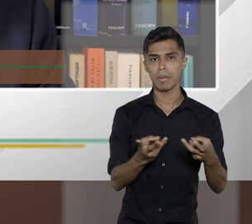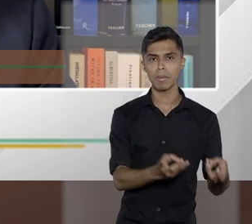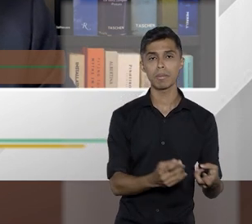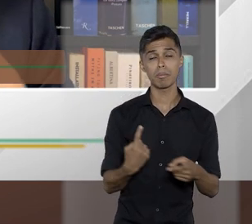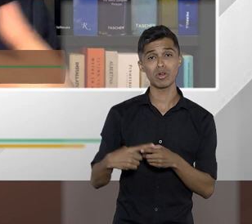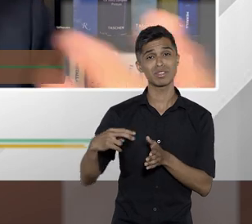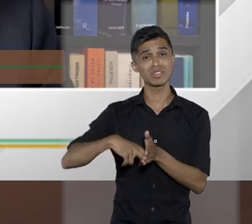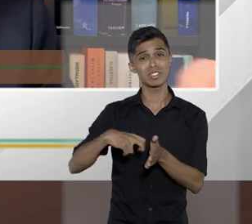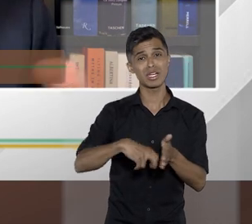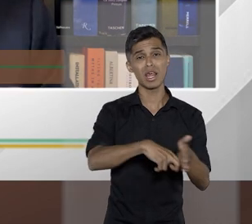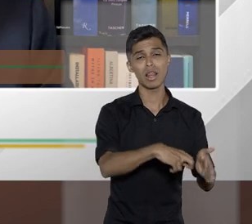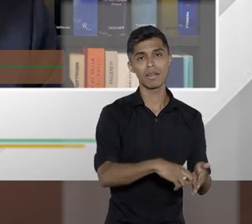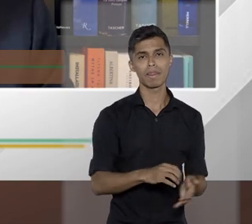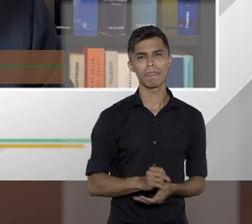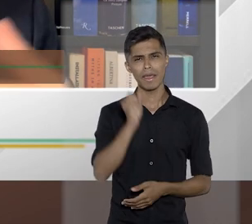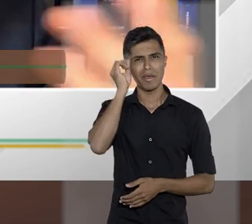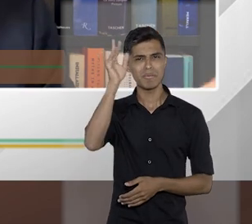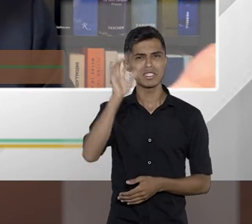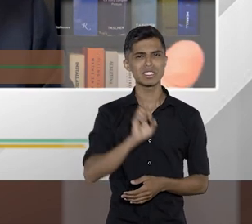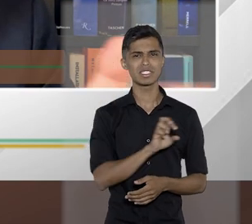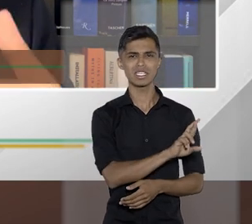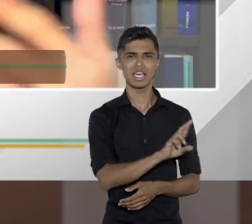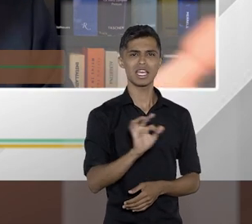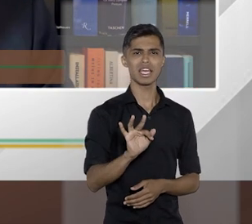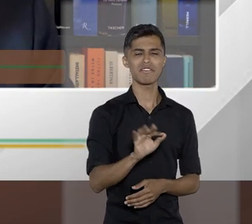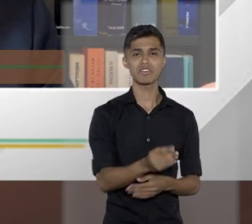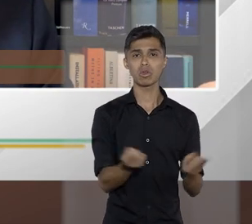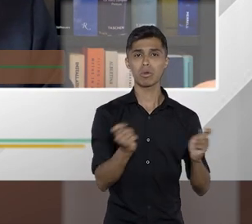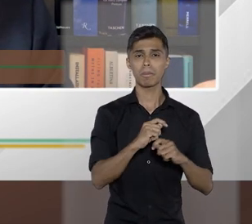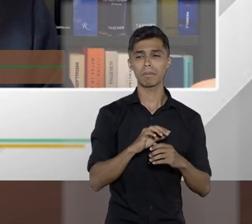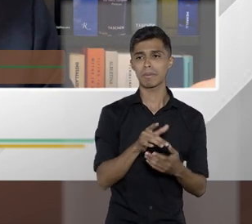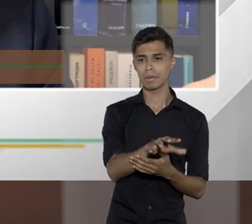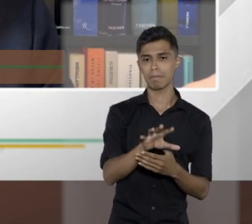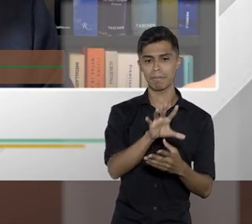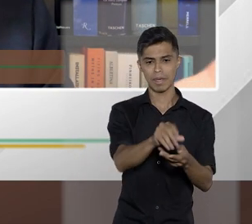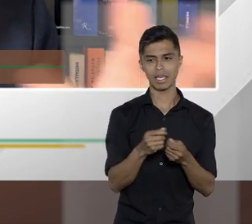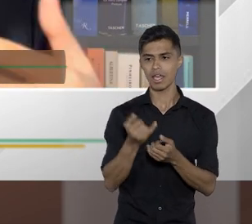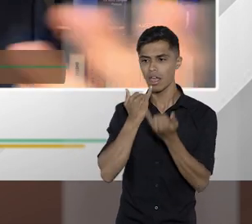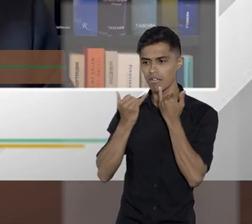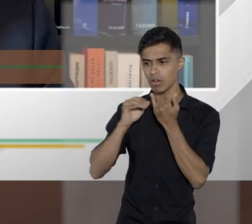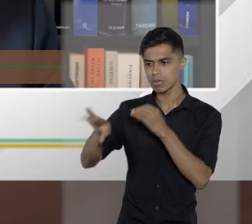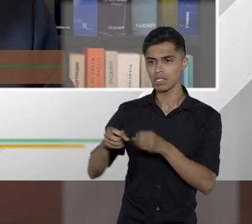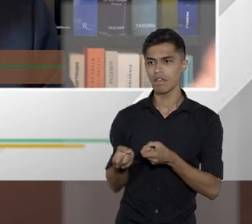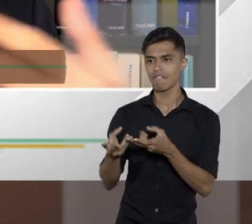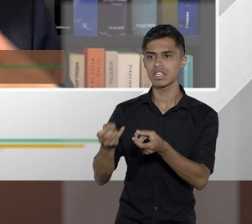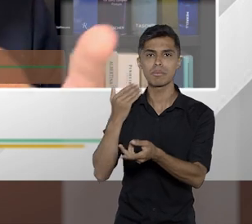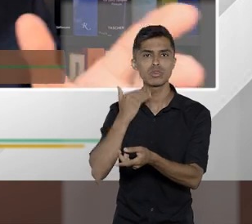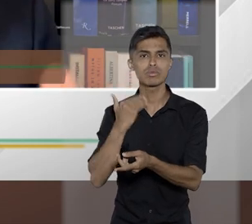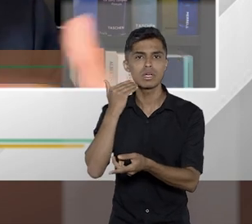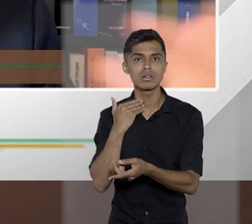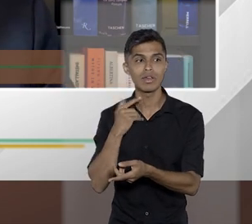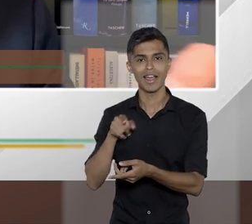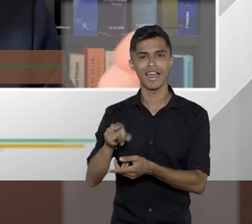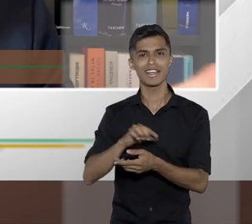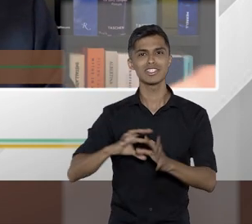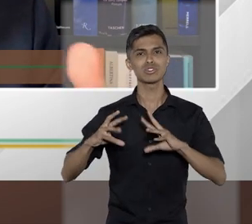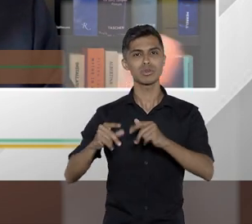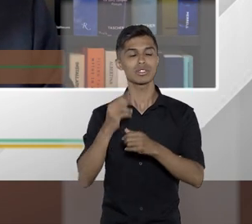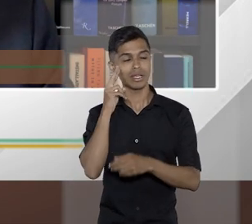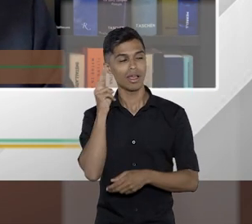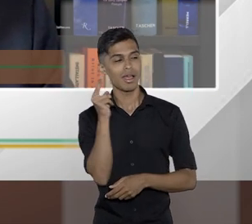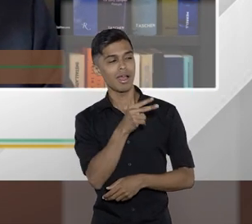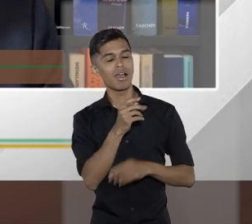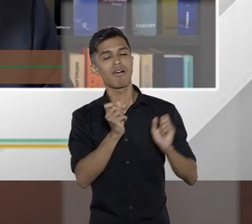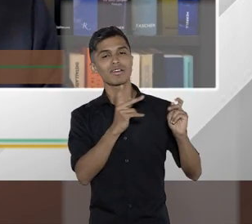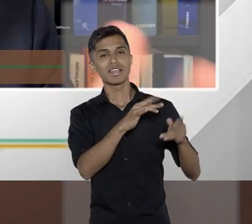contributiva. Imagine se a Receita Federal começa a vender os dados para os bancos. Eles vão saber muito mais facilmente a quem conceder